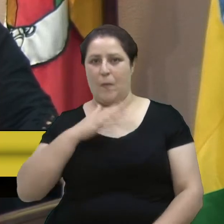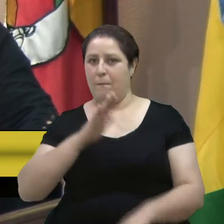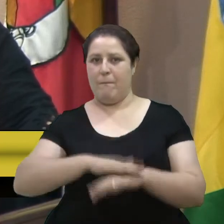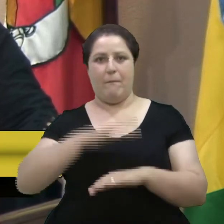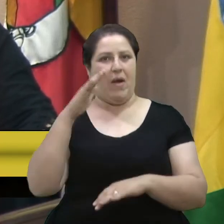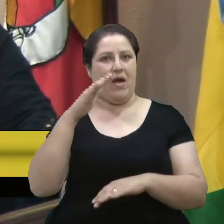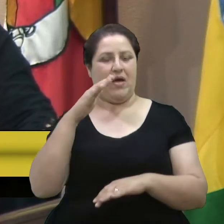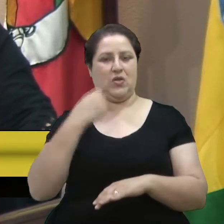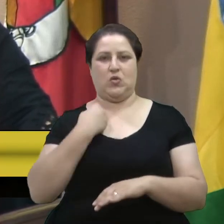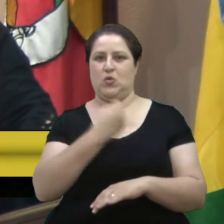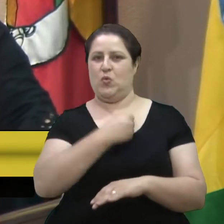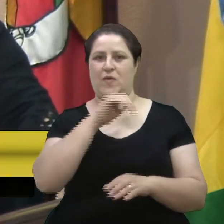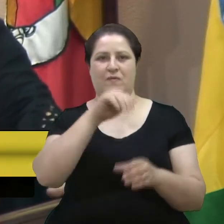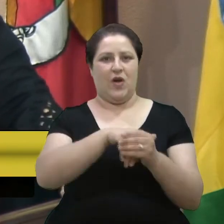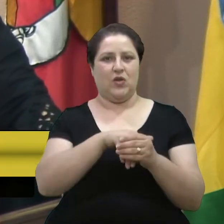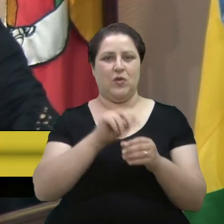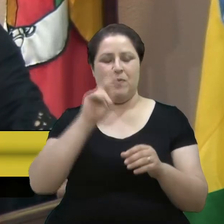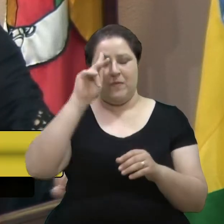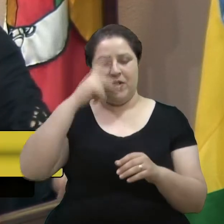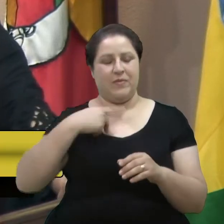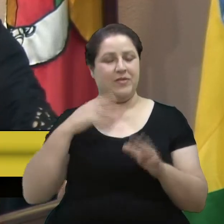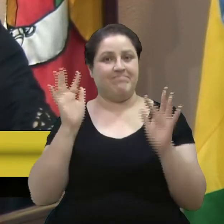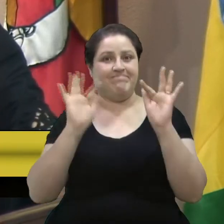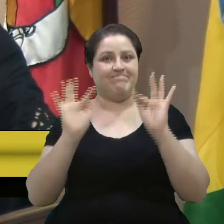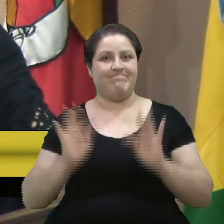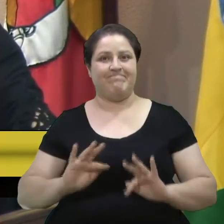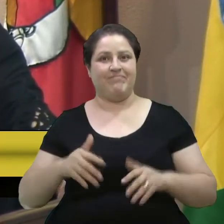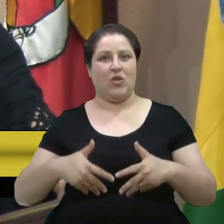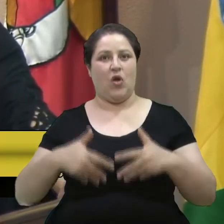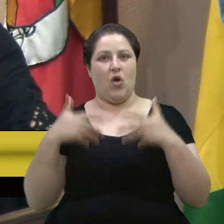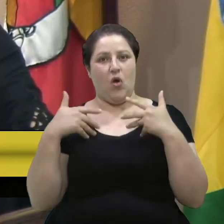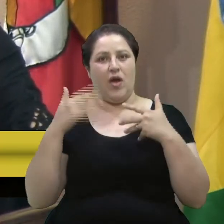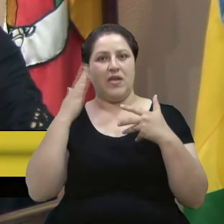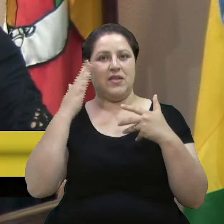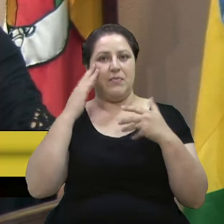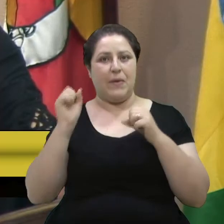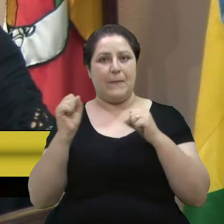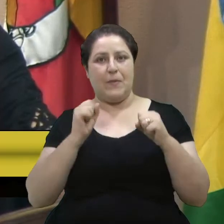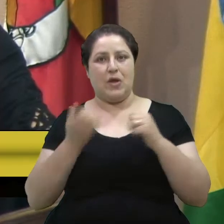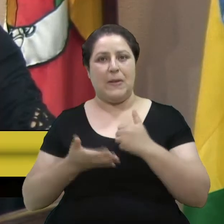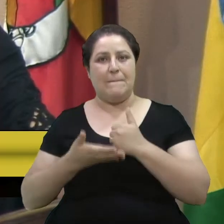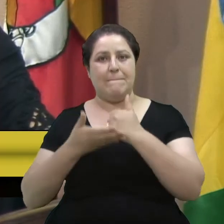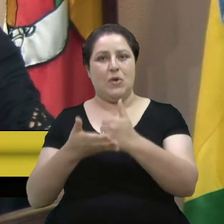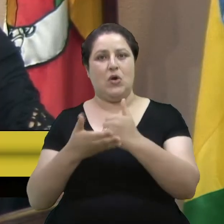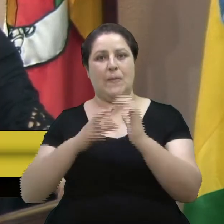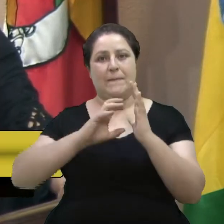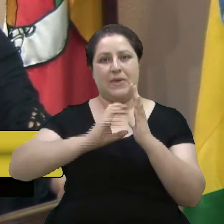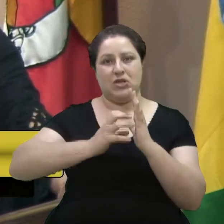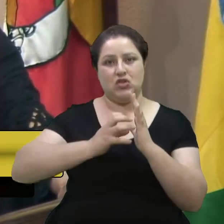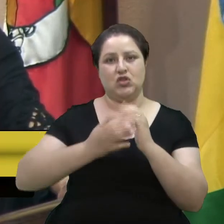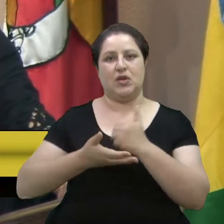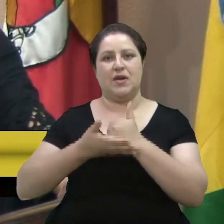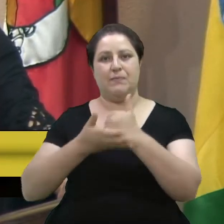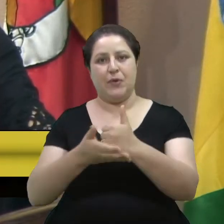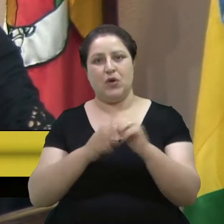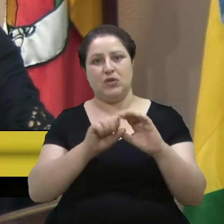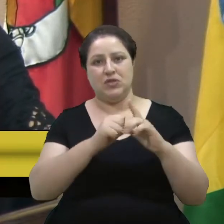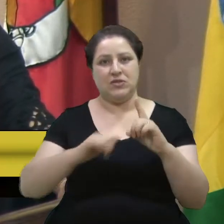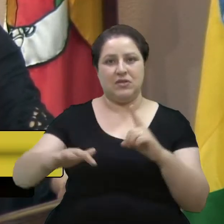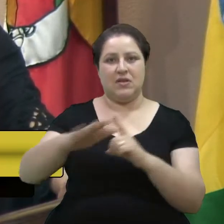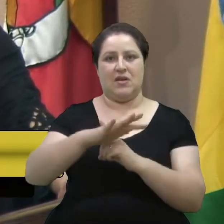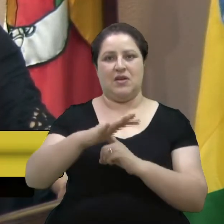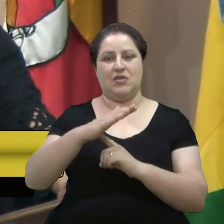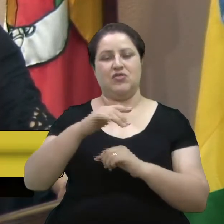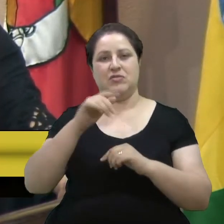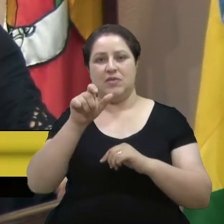uma honra também saber que a gente pode colaborar com o partido, colaborar com a sociedade, onde as